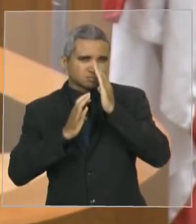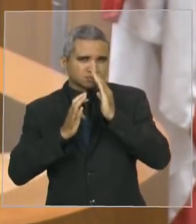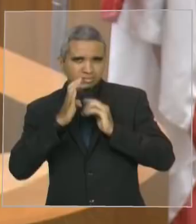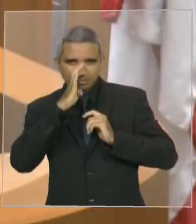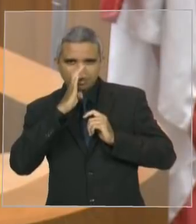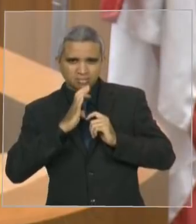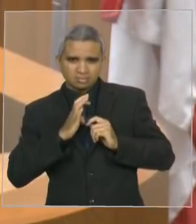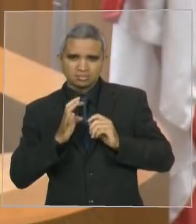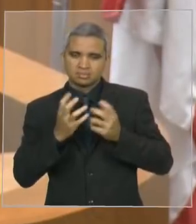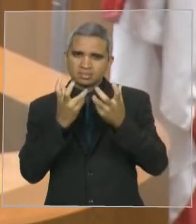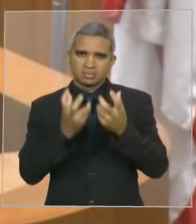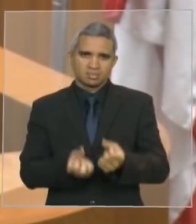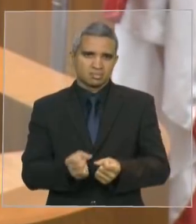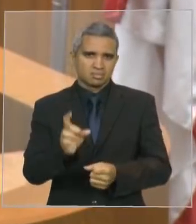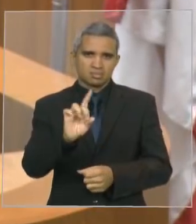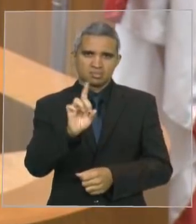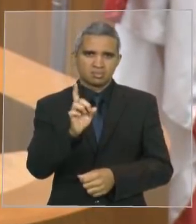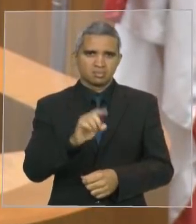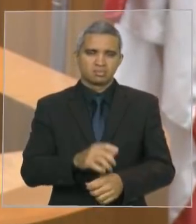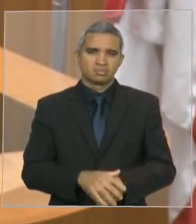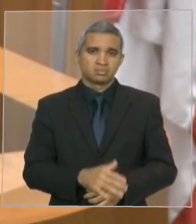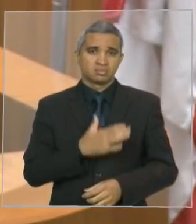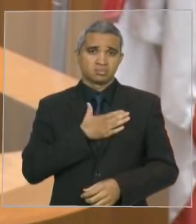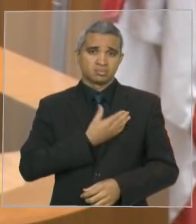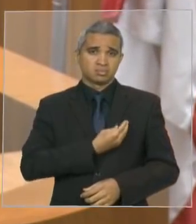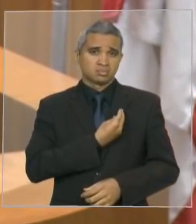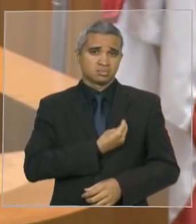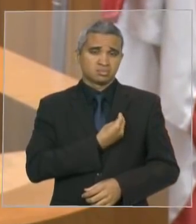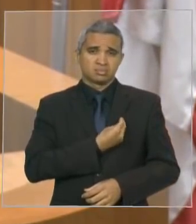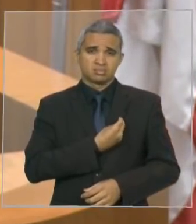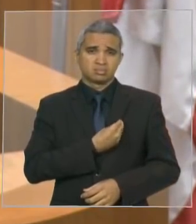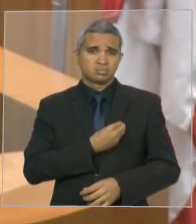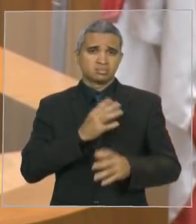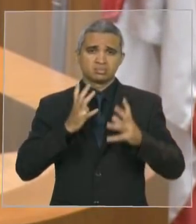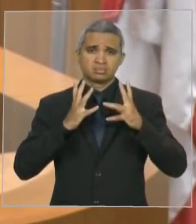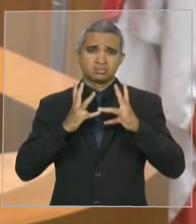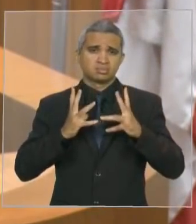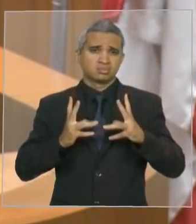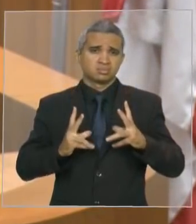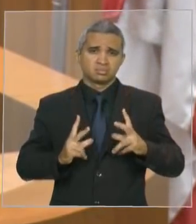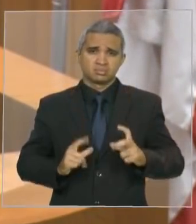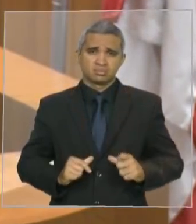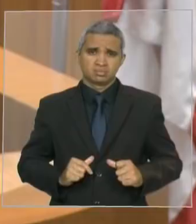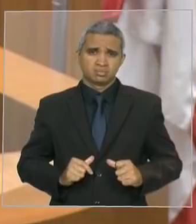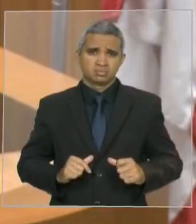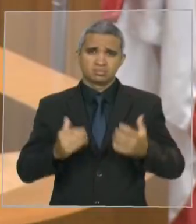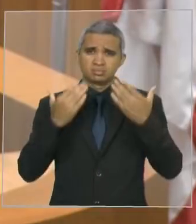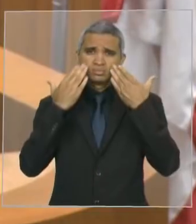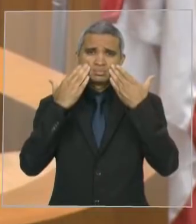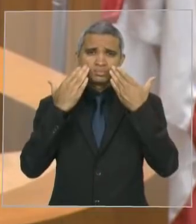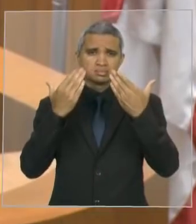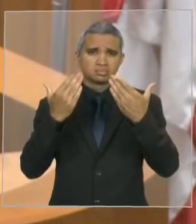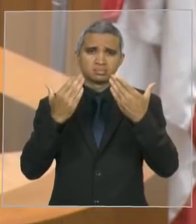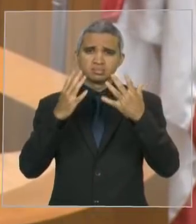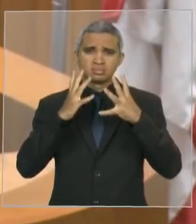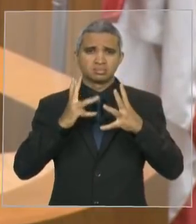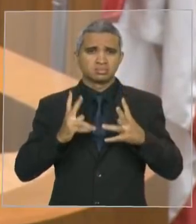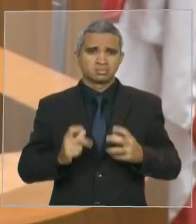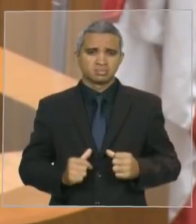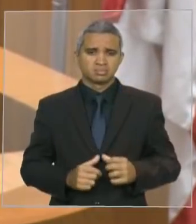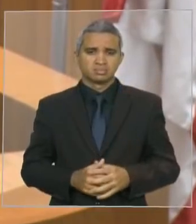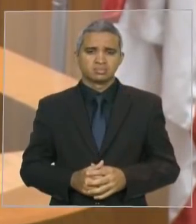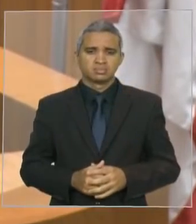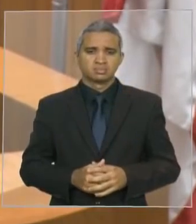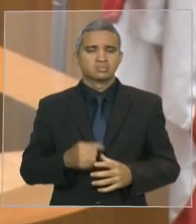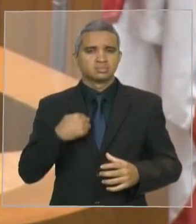pode aceitar. Tenho minha ficha limpa, tenho minha ficha limpa e vou continuar a trabalhar. Coisas como esta